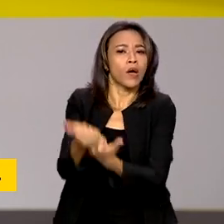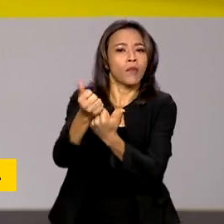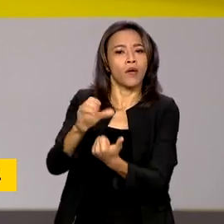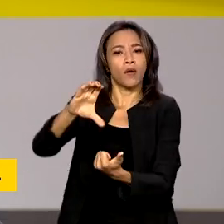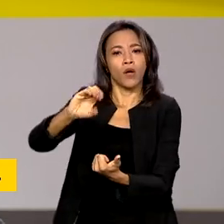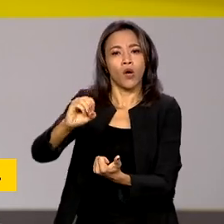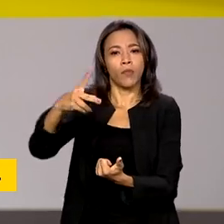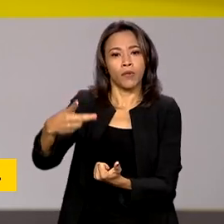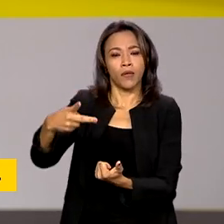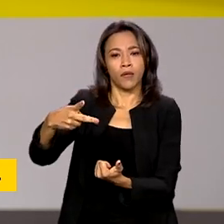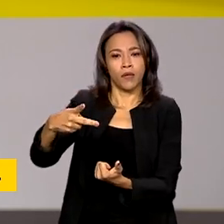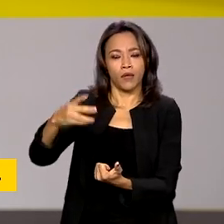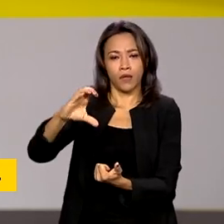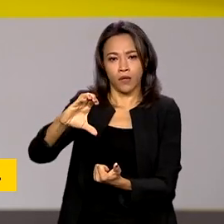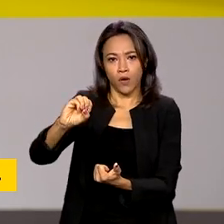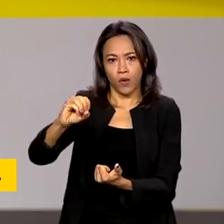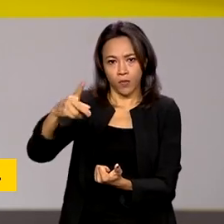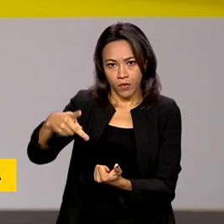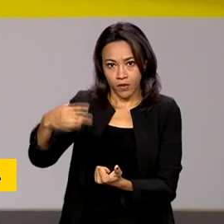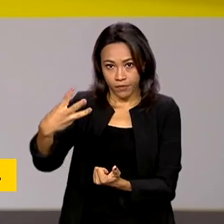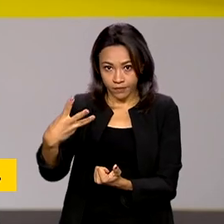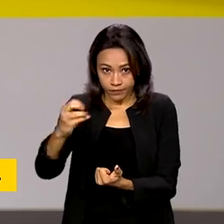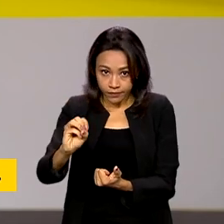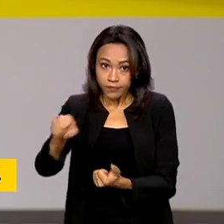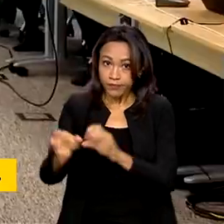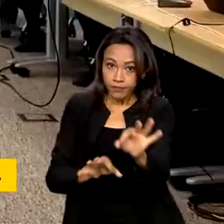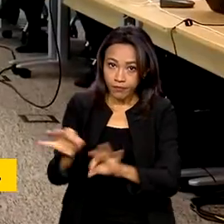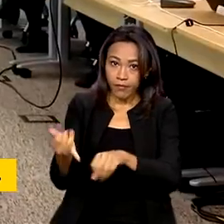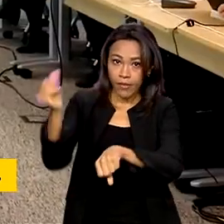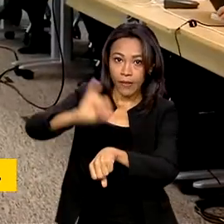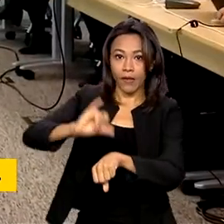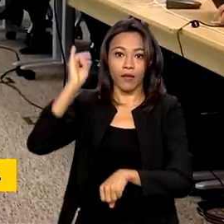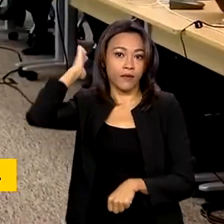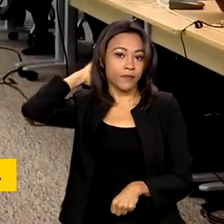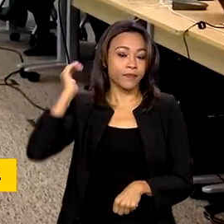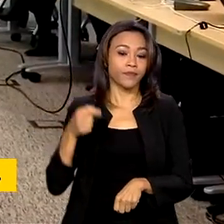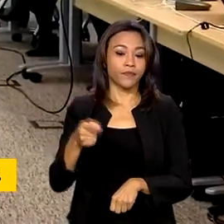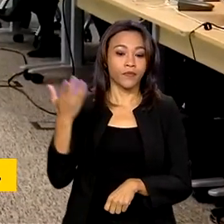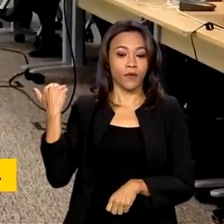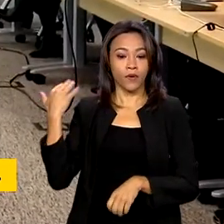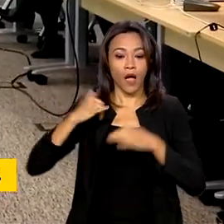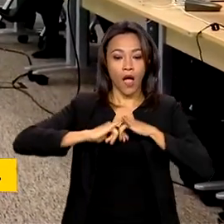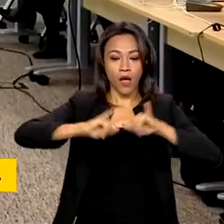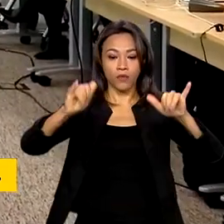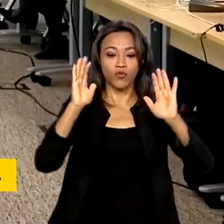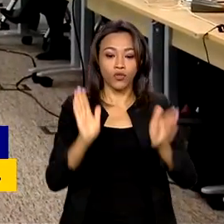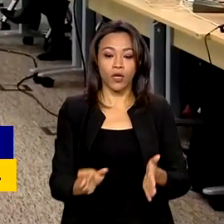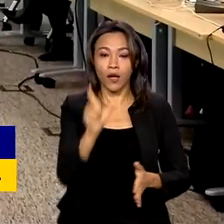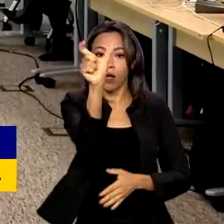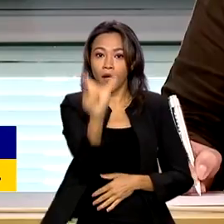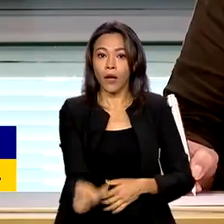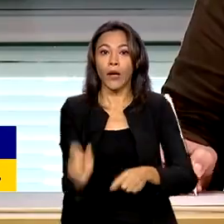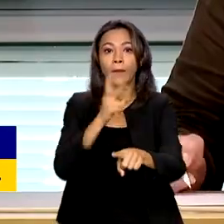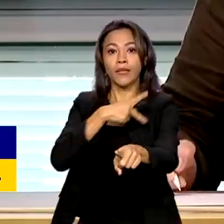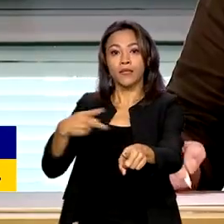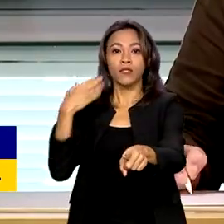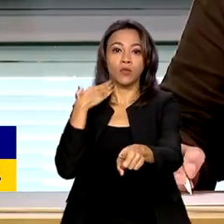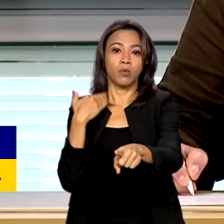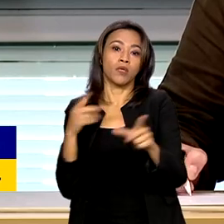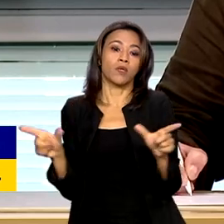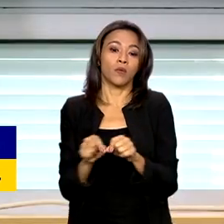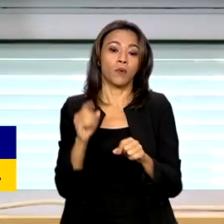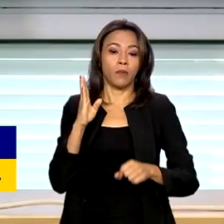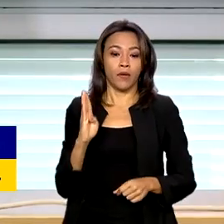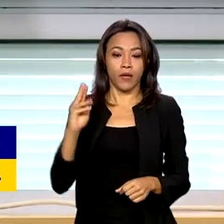2025 na cidade de Belém, no Pará. O anúncio foi feito pelo presidente do BNDES, Aloysio